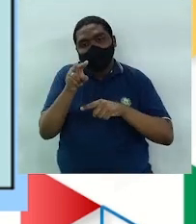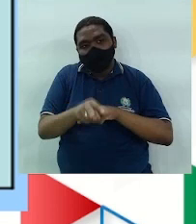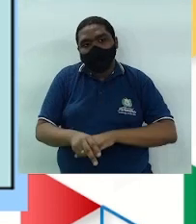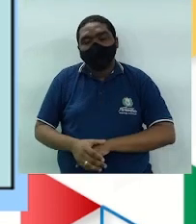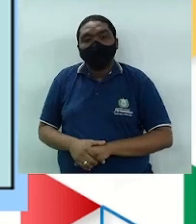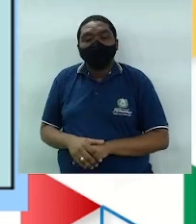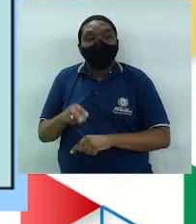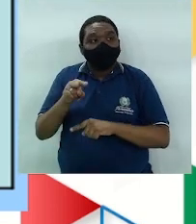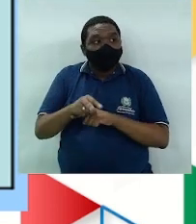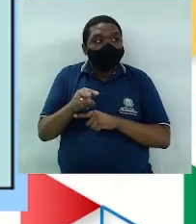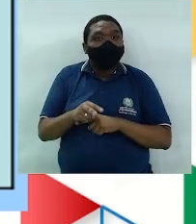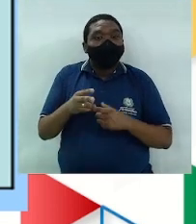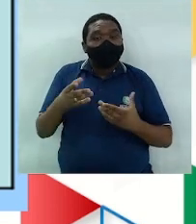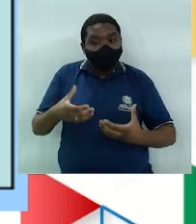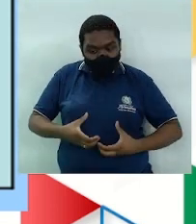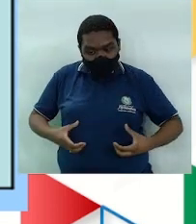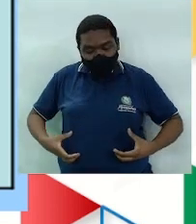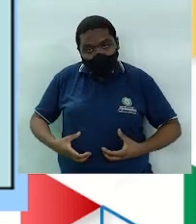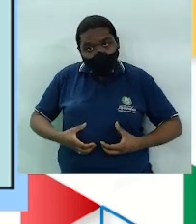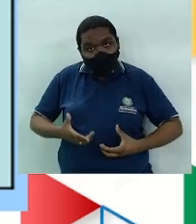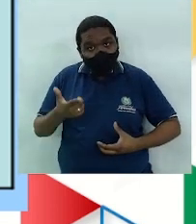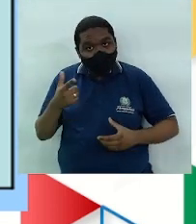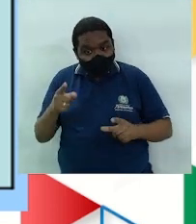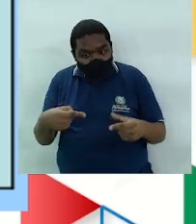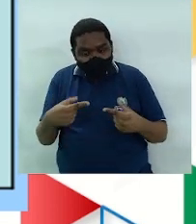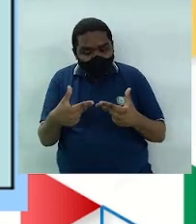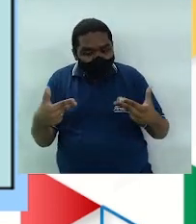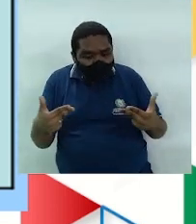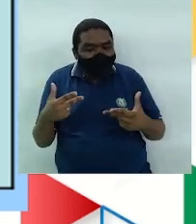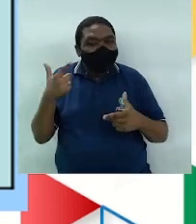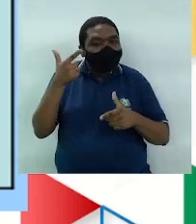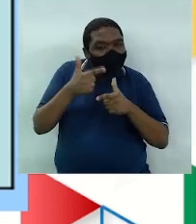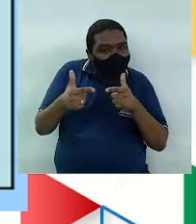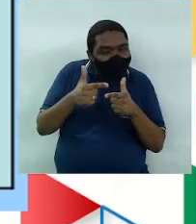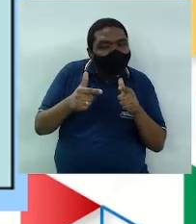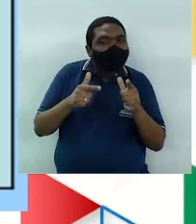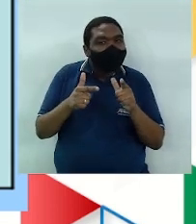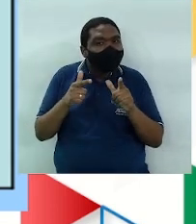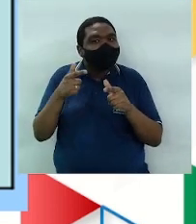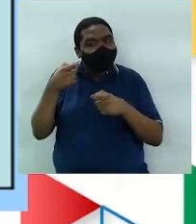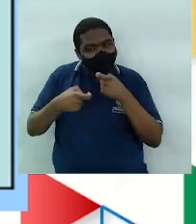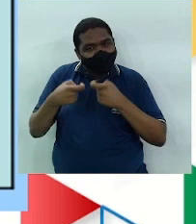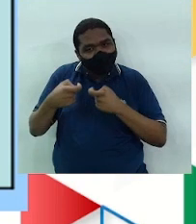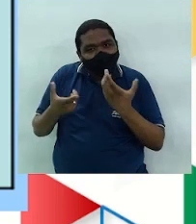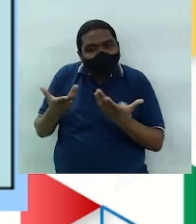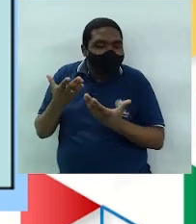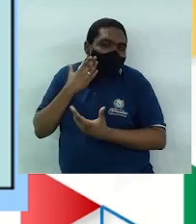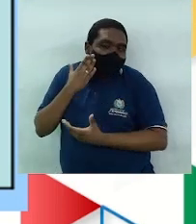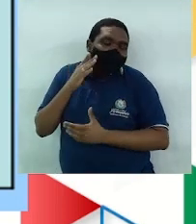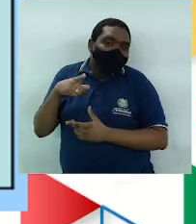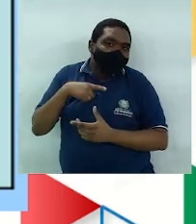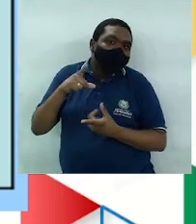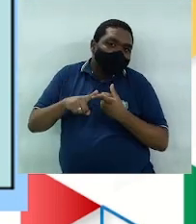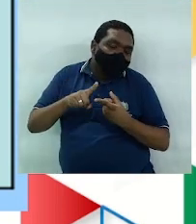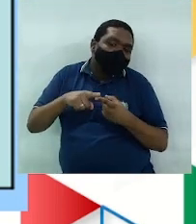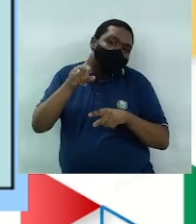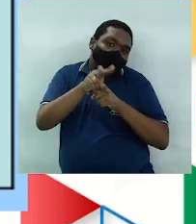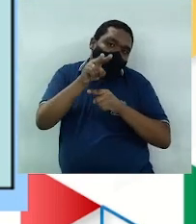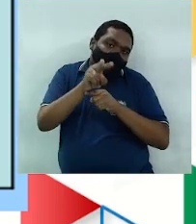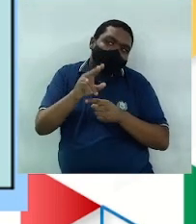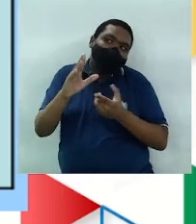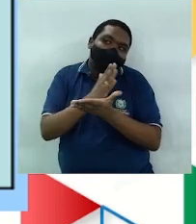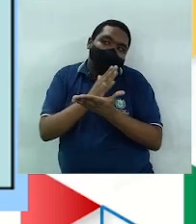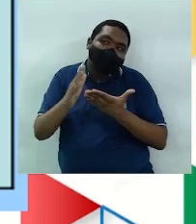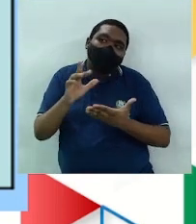Protege o colo do útero contra eventuais lesões e infecções durante as relações sexuais. E oferece proteção, inclusive, contra